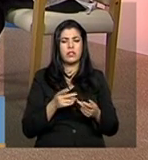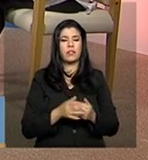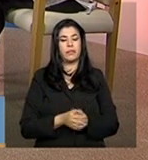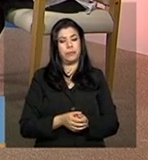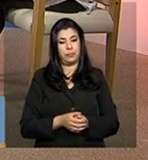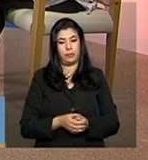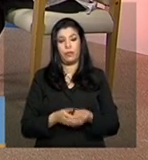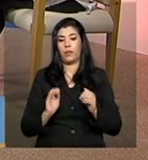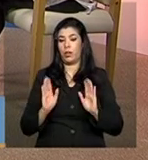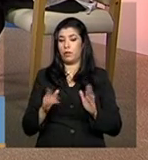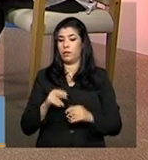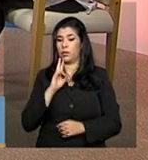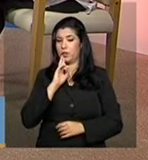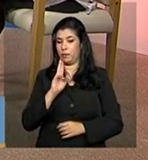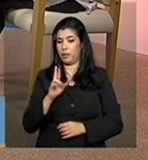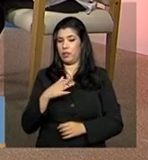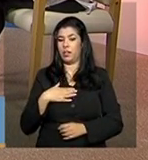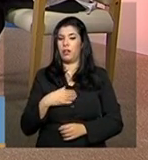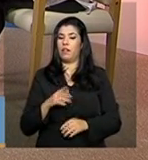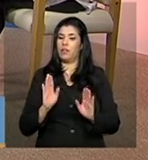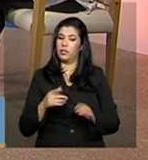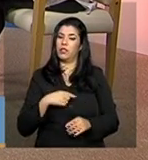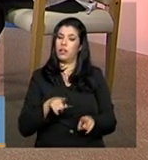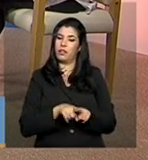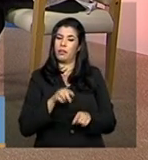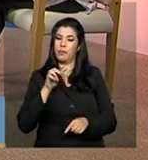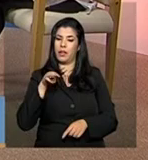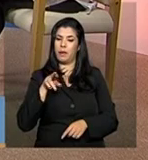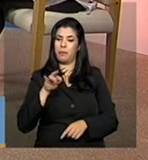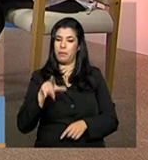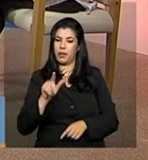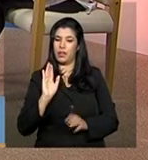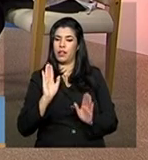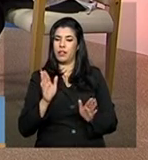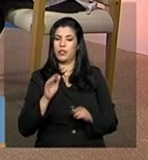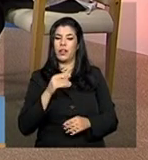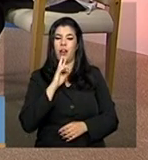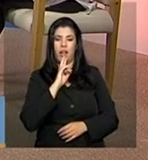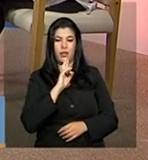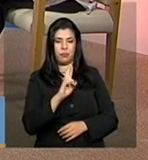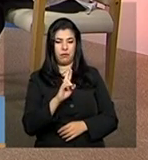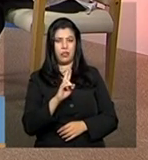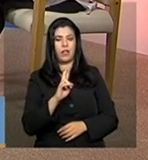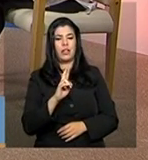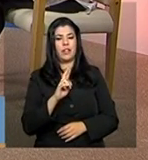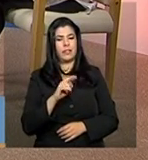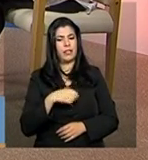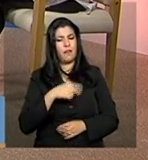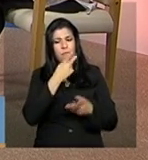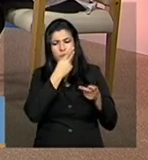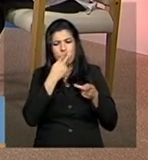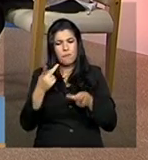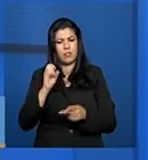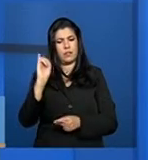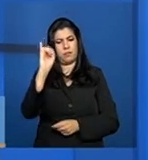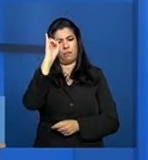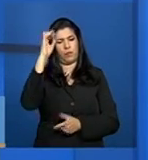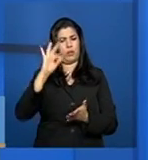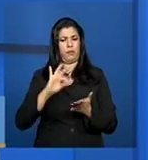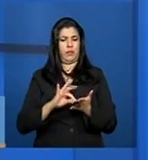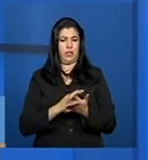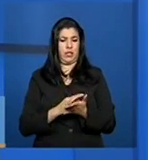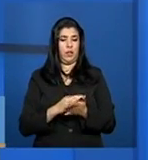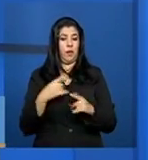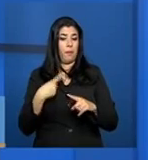como a gente já havia dito, a Carolina, a Miriam também reforçou, a visita é imprescindível para o preenchimento do cadastro. É na visita que o